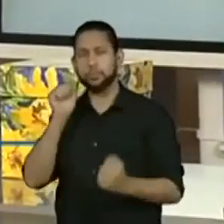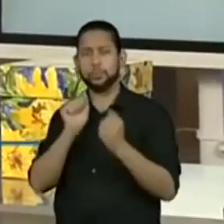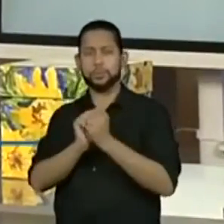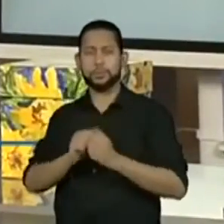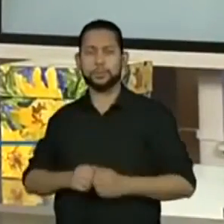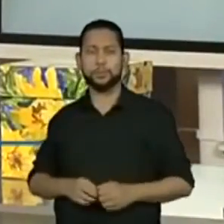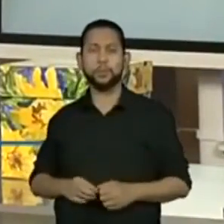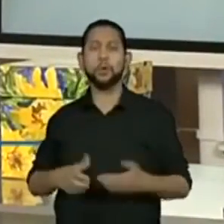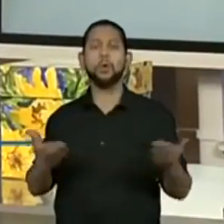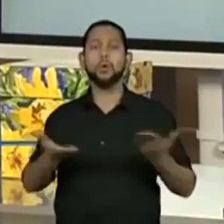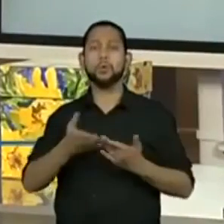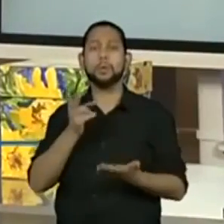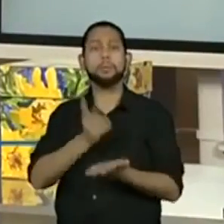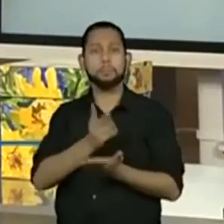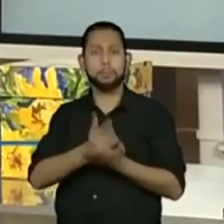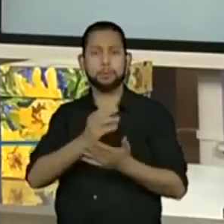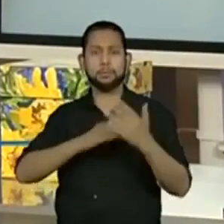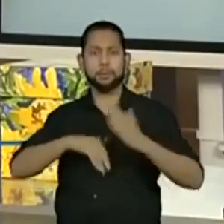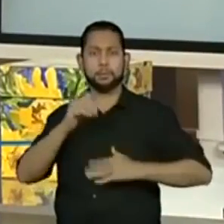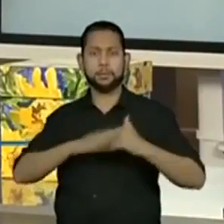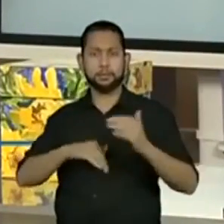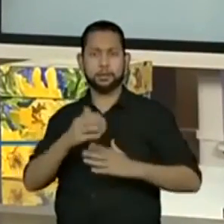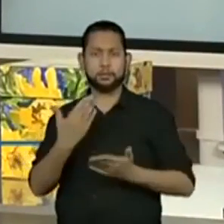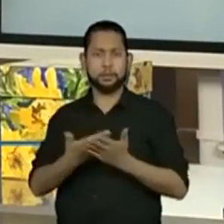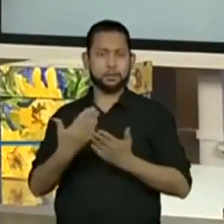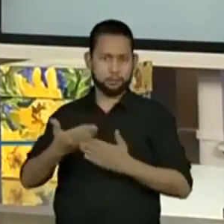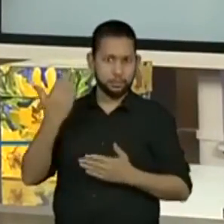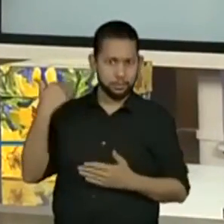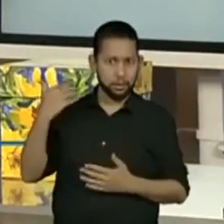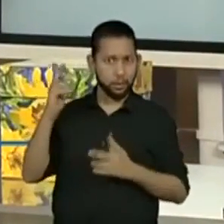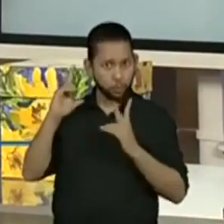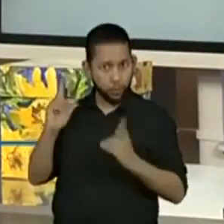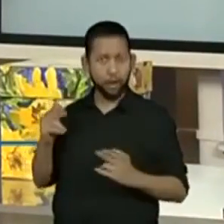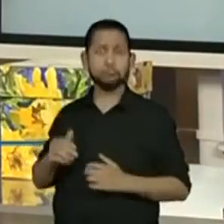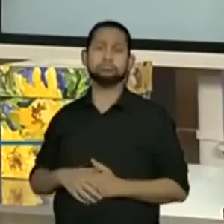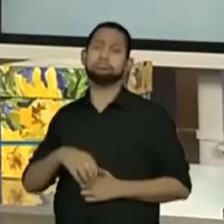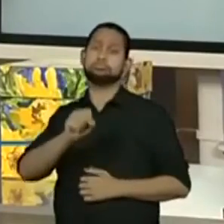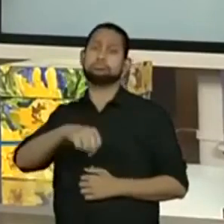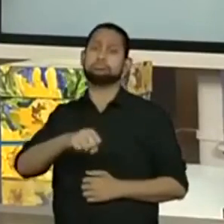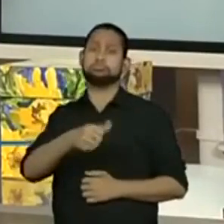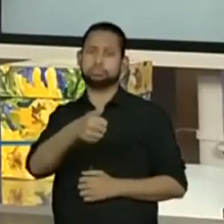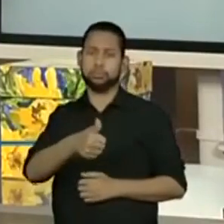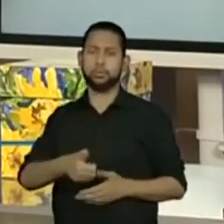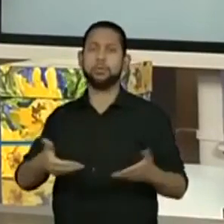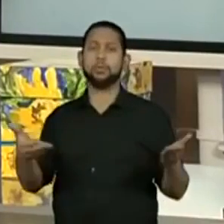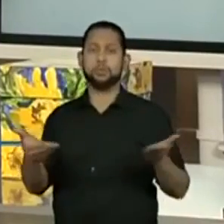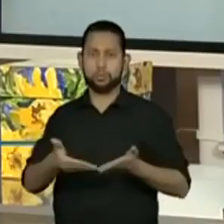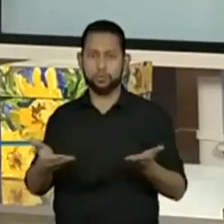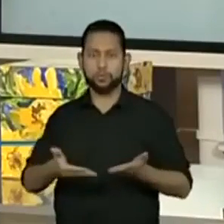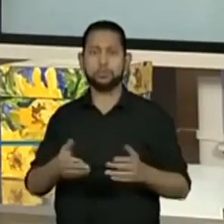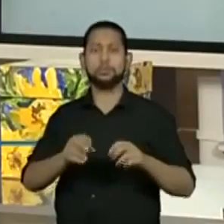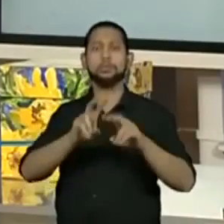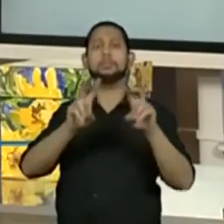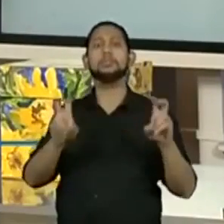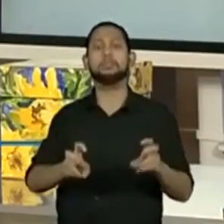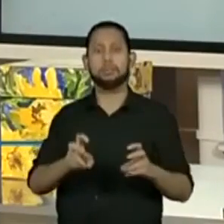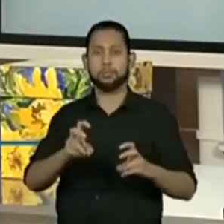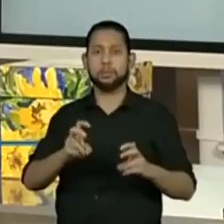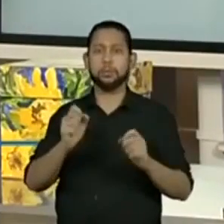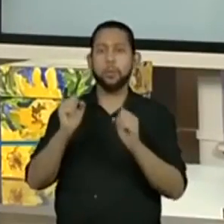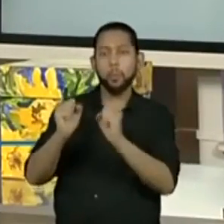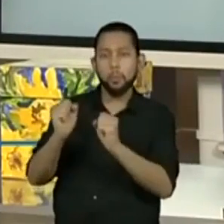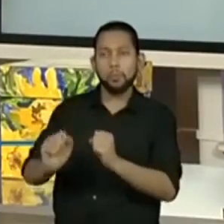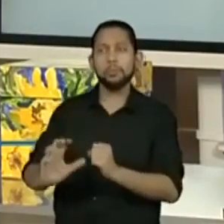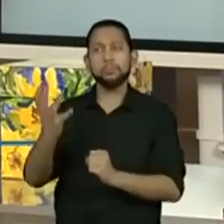é a mesma habilidade das duas últimas aulas? É a mesma habilidade. Hoje a gente vai fechar esse tema de probabilidade,